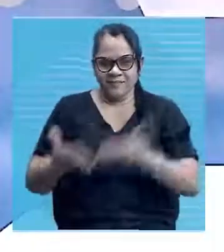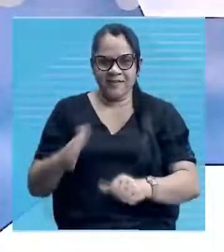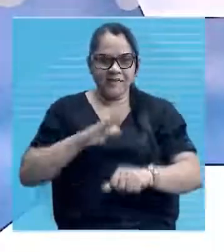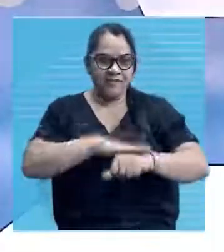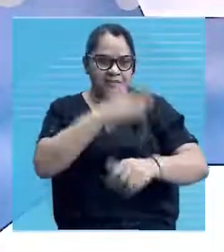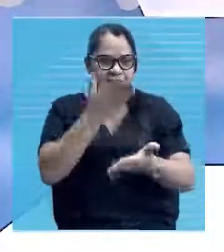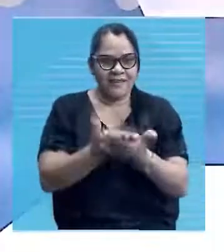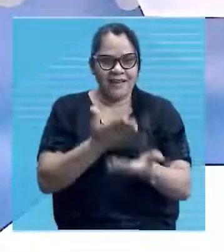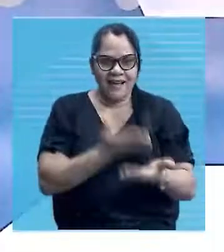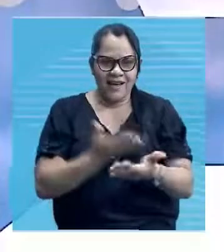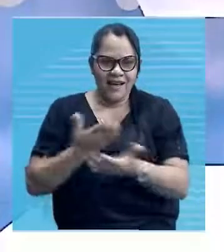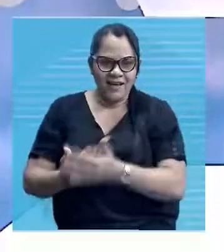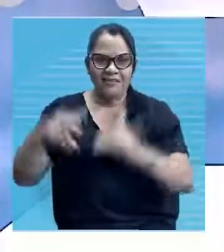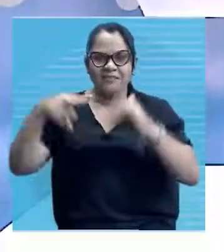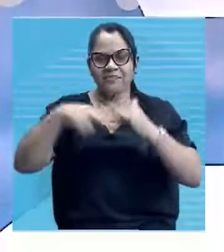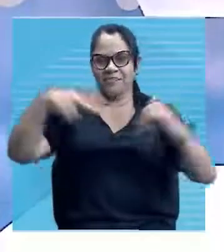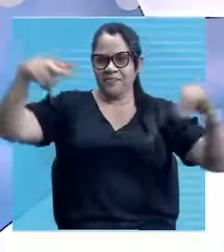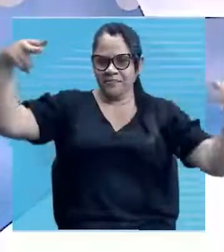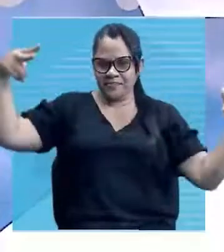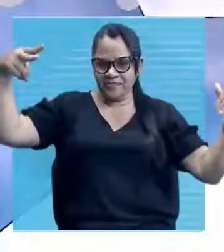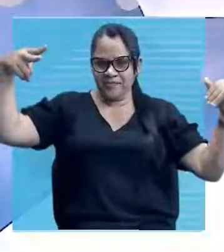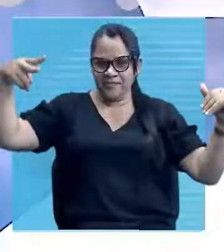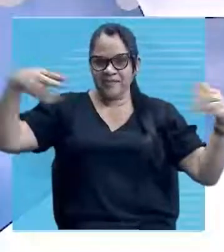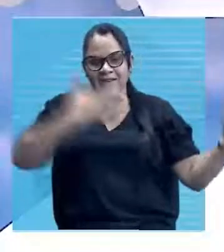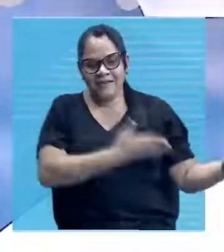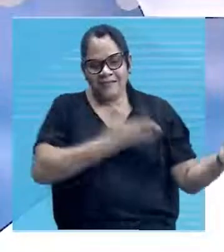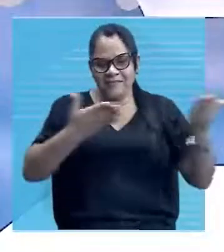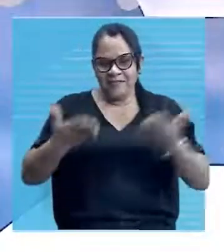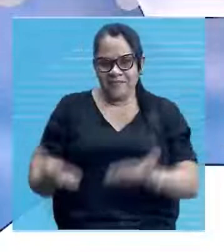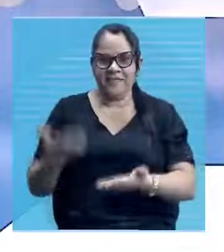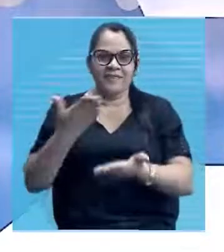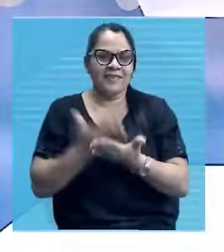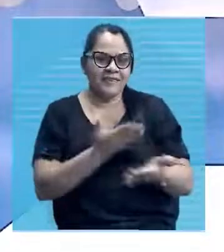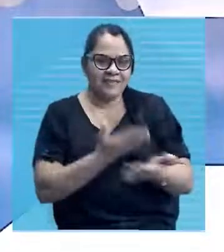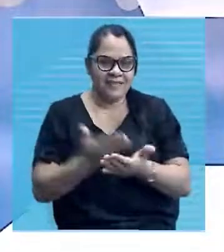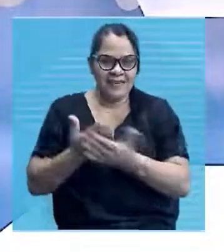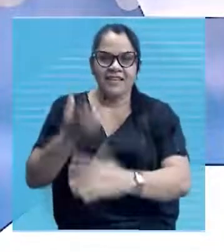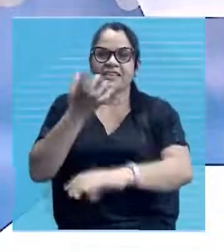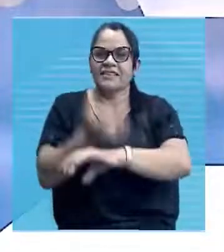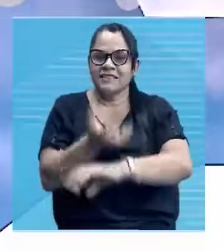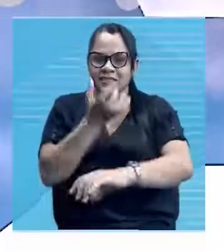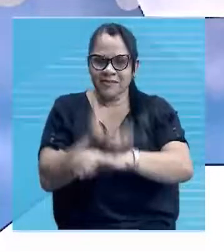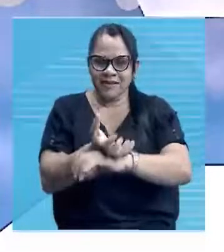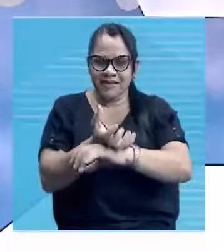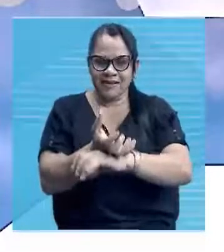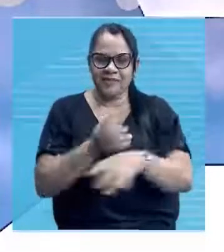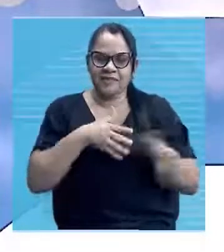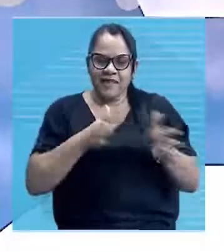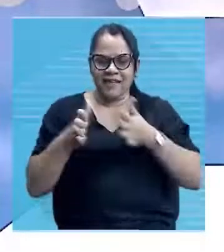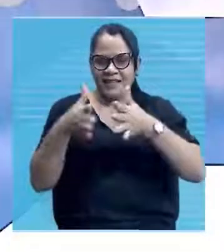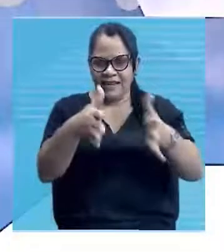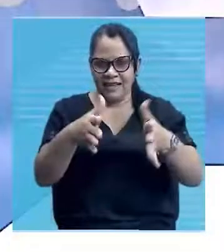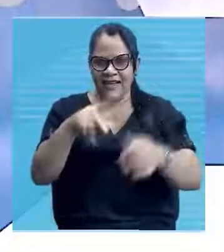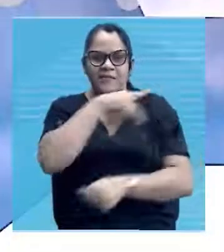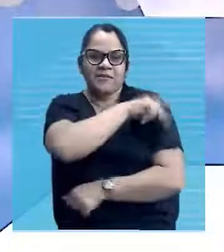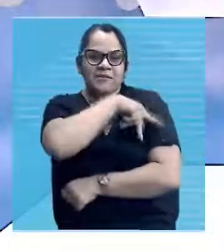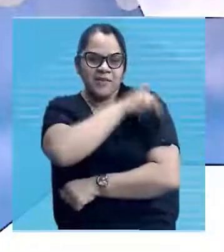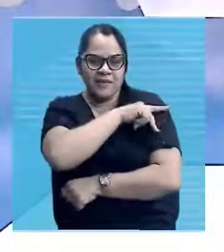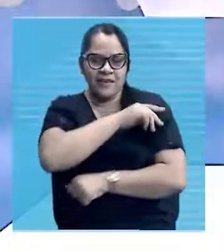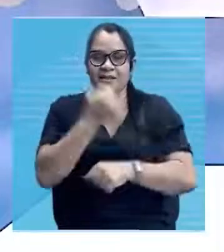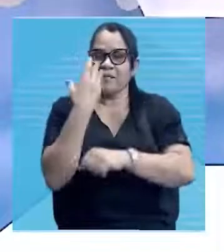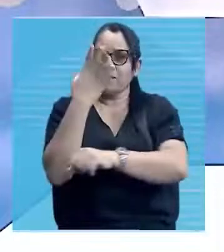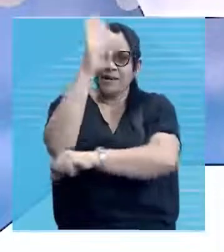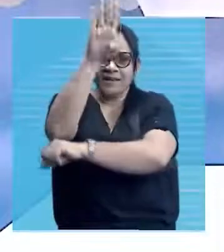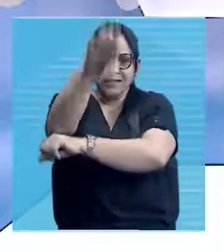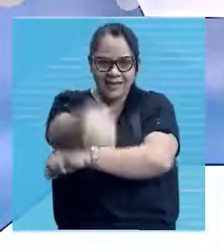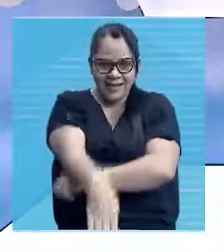uma aula do nosso canal Educação. Sejam bem-vindos a mais uma aula da nossa disciplina nas trilhas do Piauí. Boa tarde